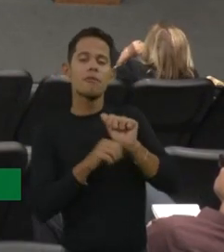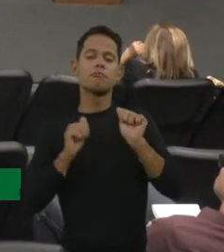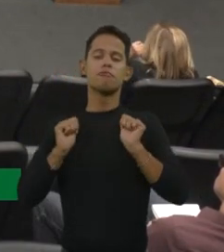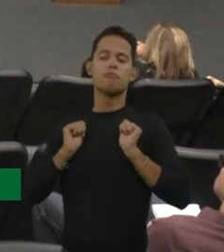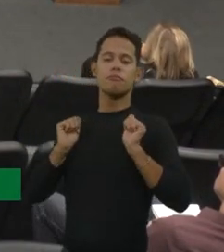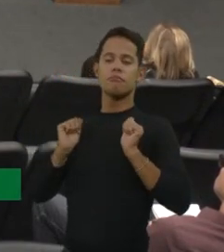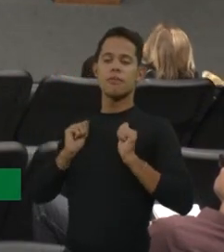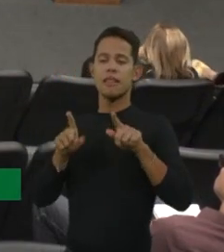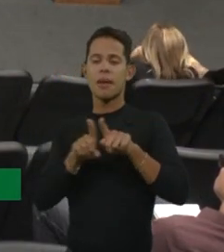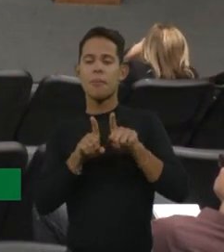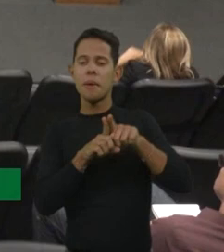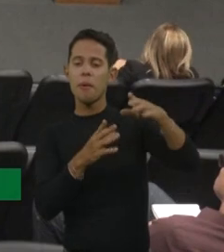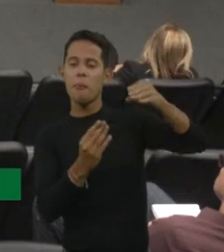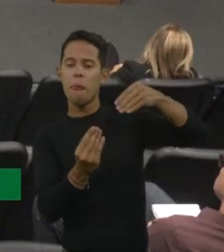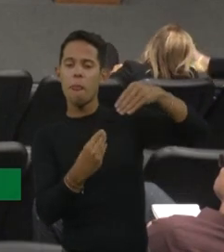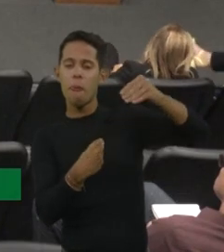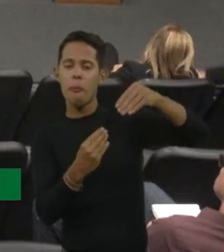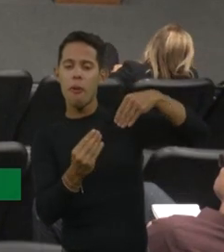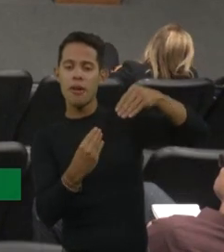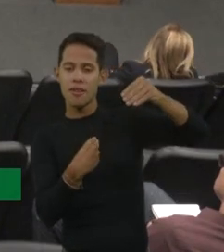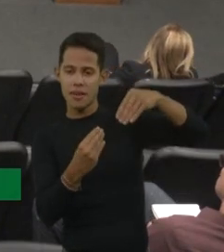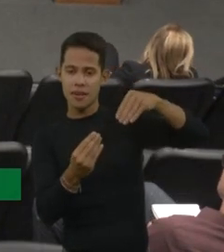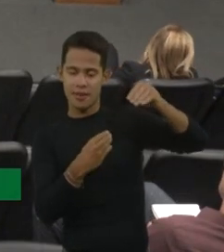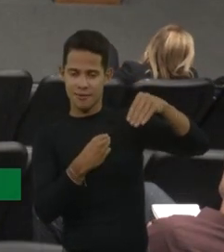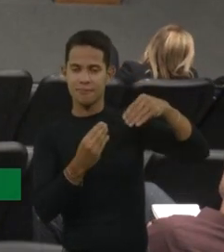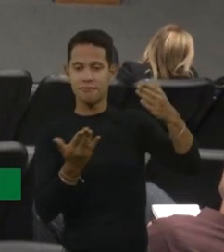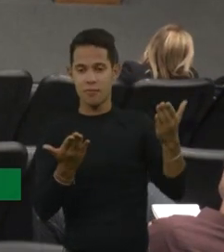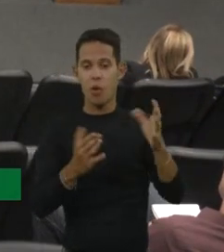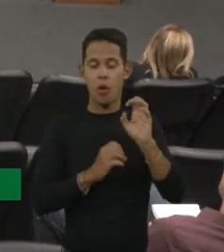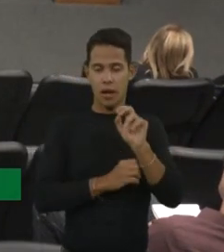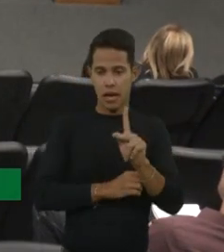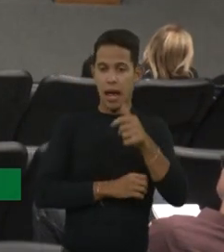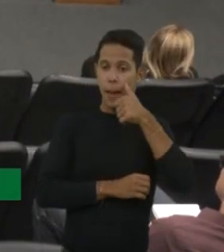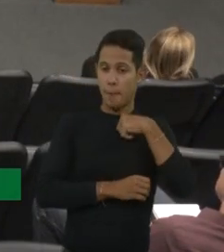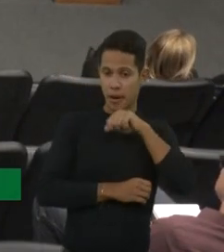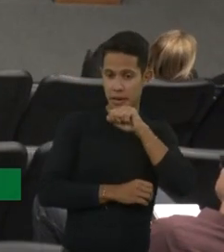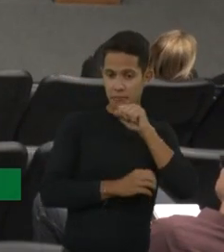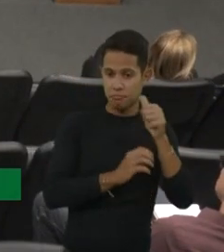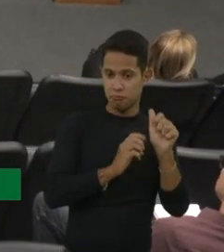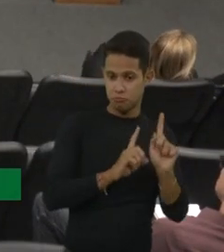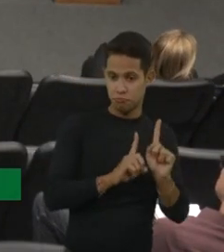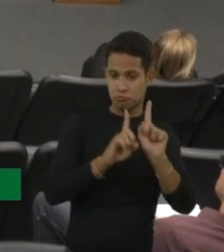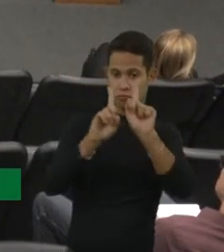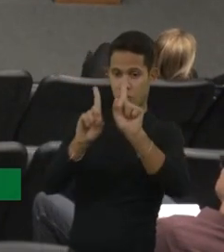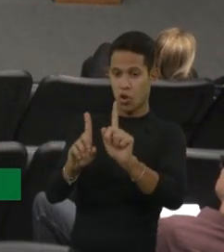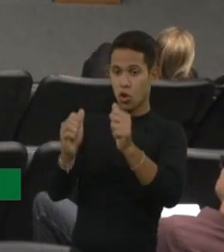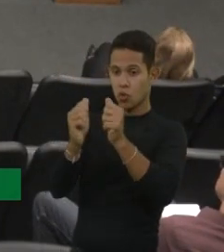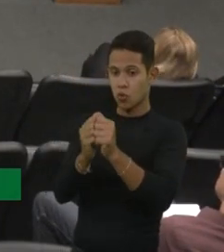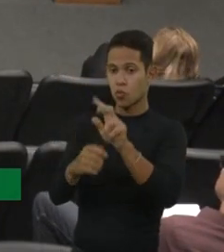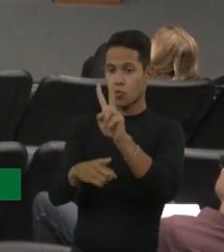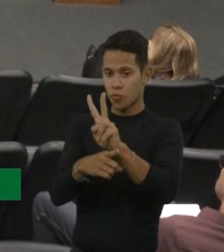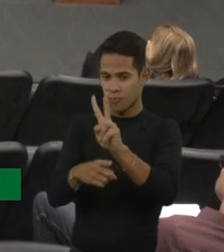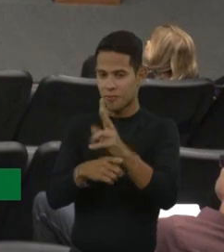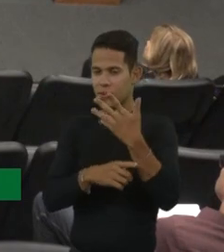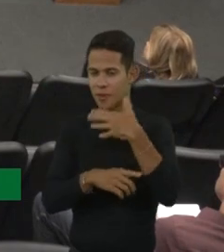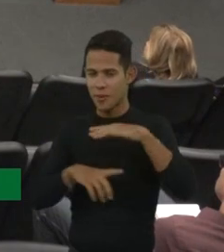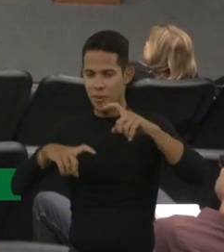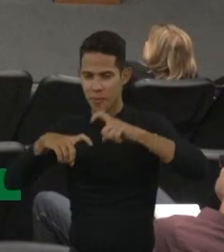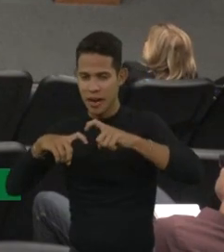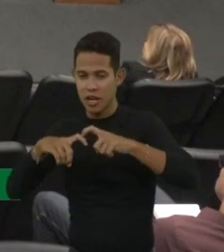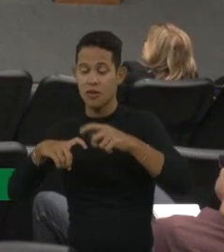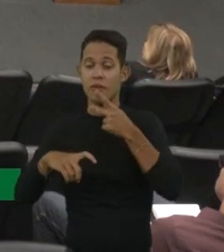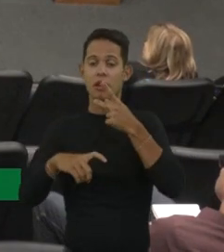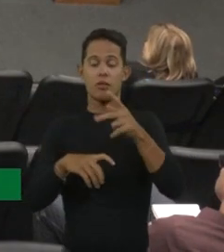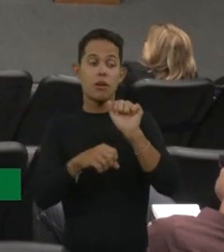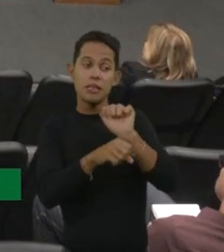molinha, né, que é o nome que eles falam para hipotonia. a mãe levou no pediatra, o pediatra achou que era normal, disse que era para esperar,